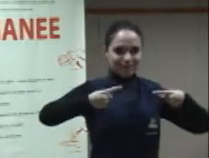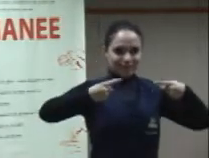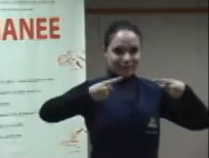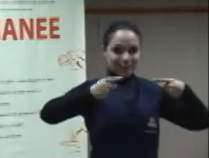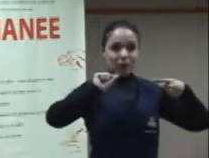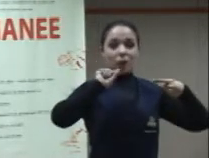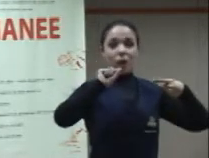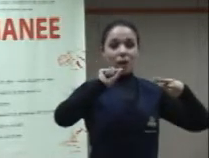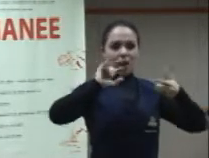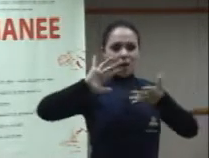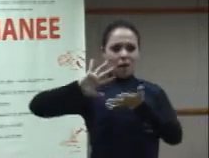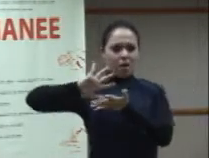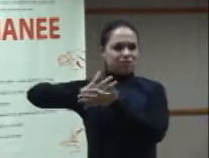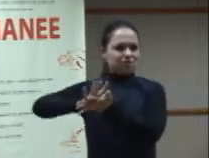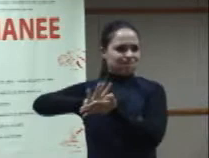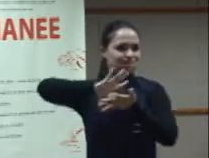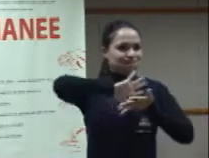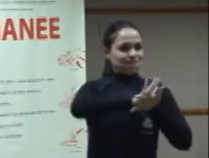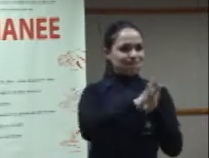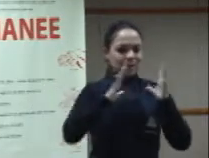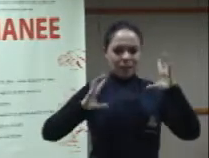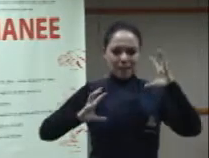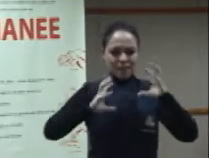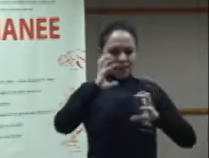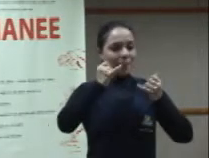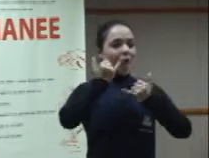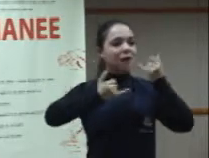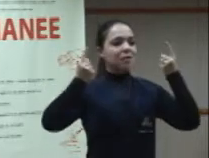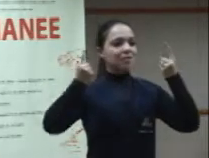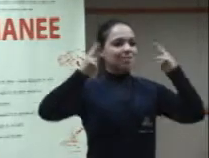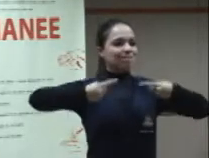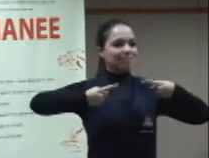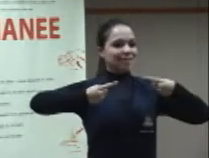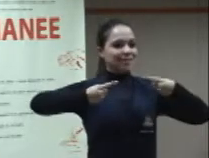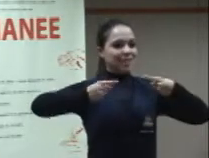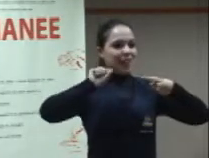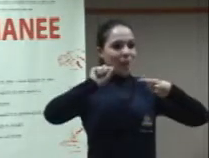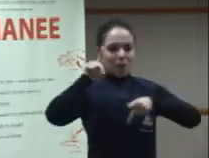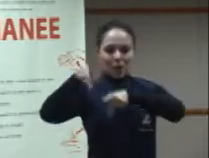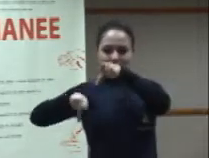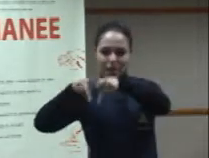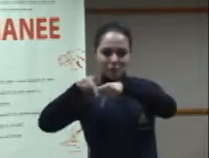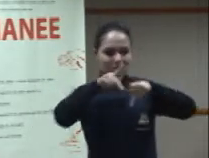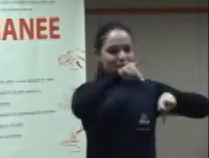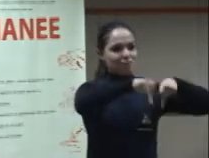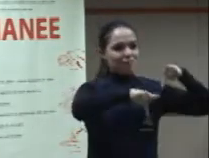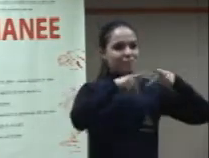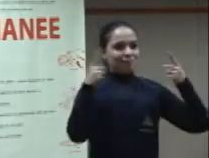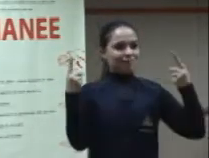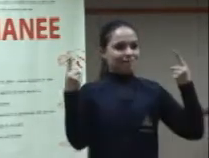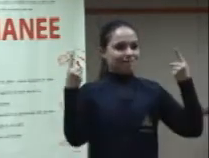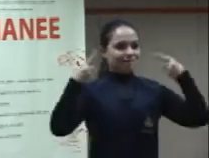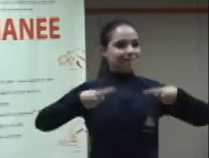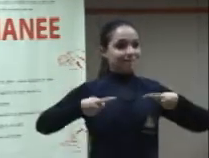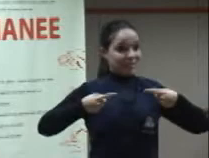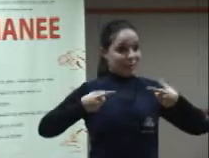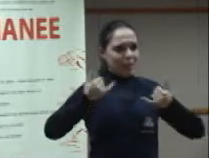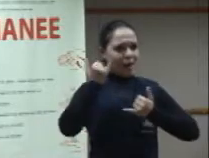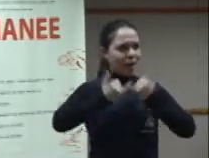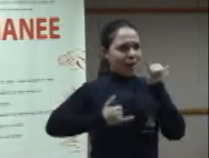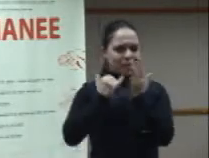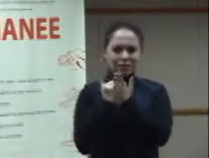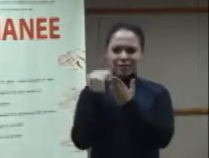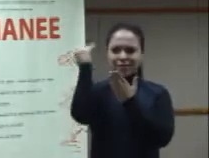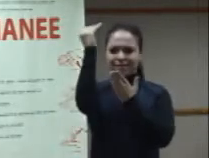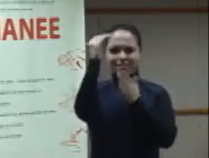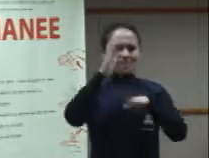destrutivos, ou seja, assim chamadas civilizações, entre aspas, baseado no exagero de